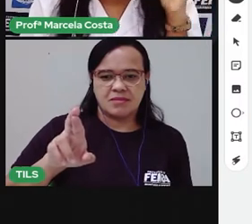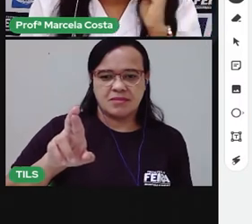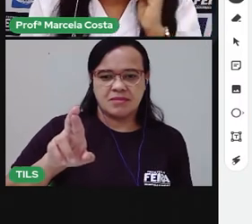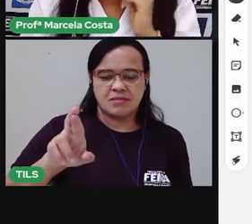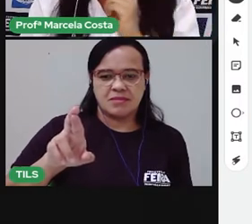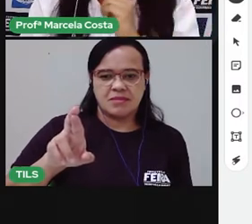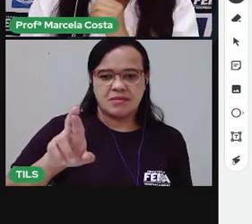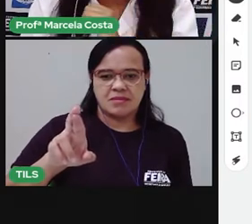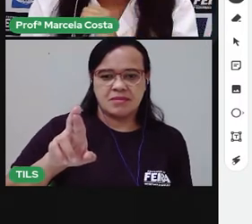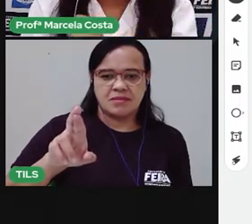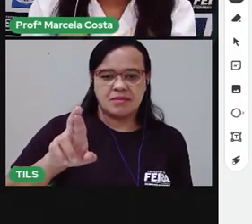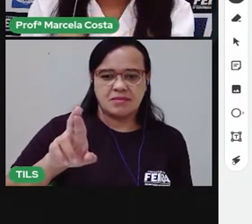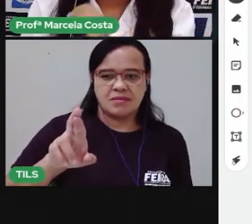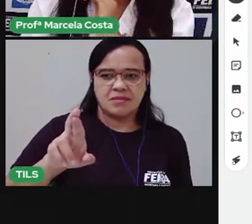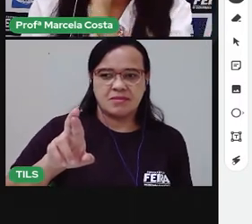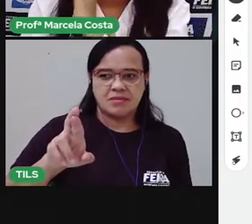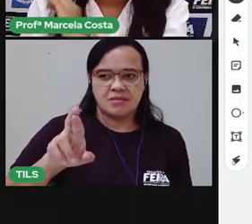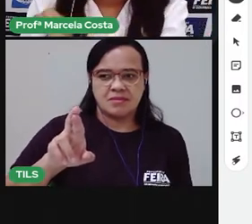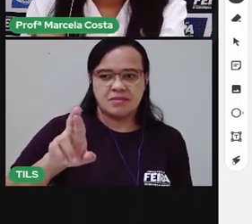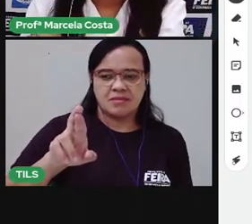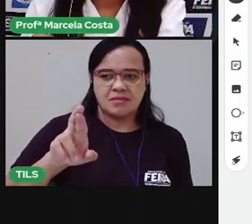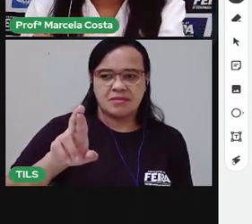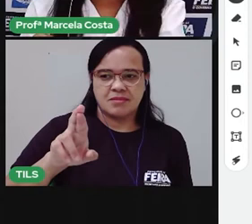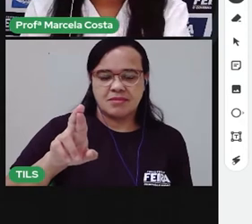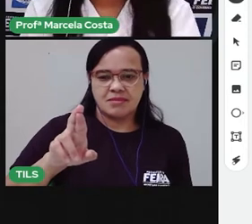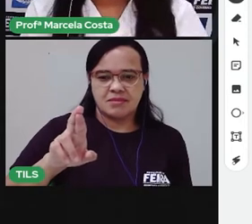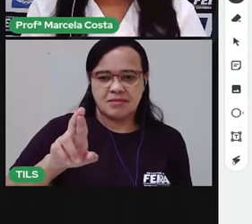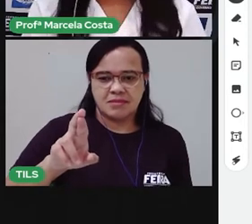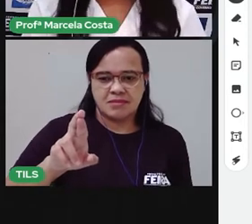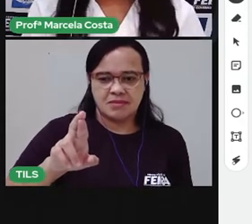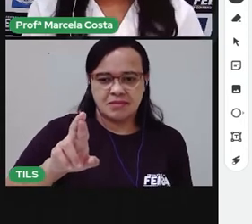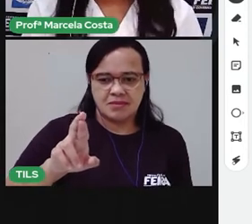desço. um traçado reto pro lado direito.